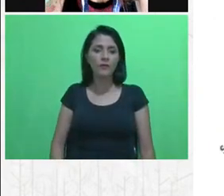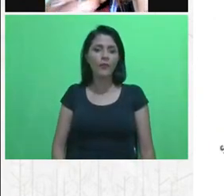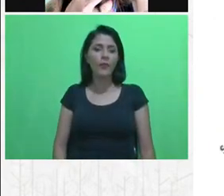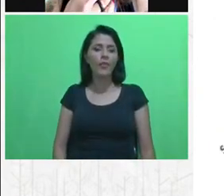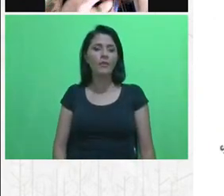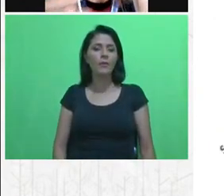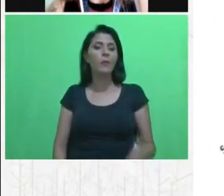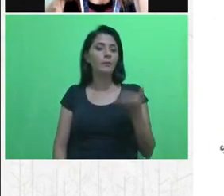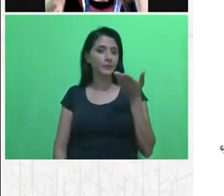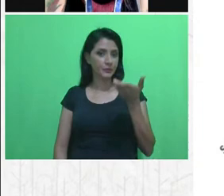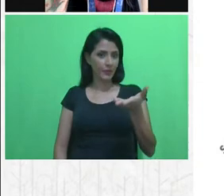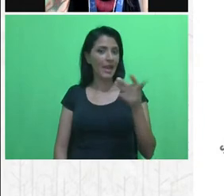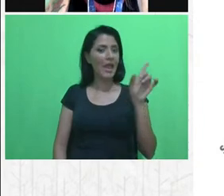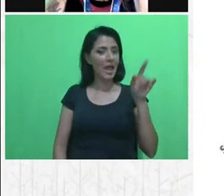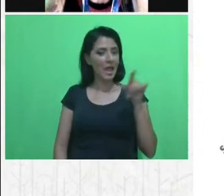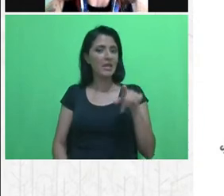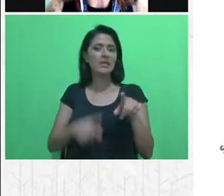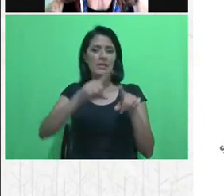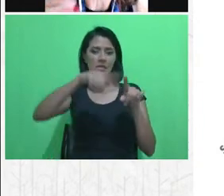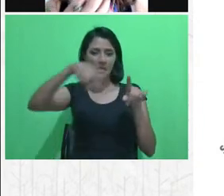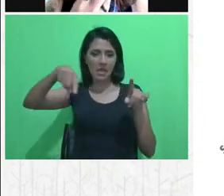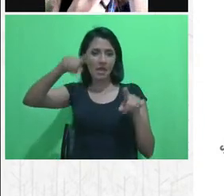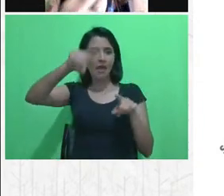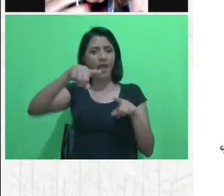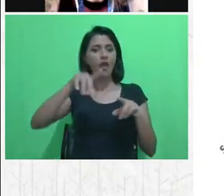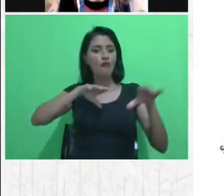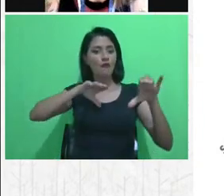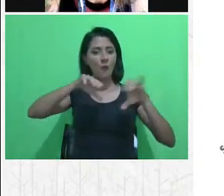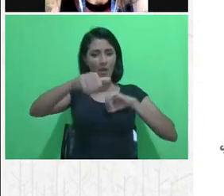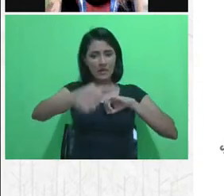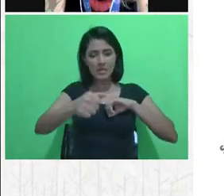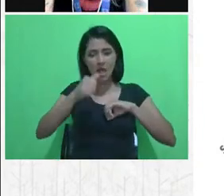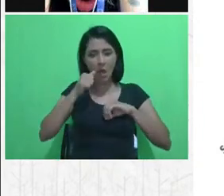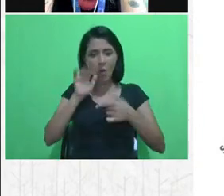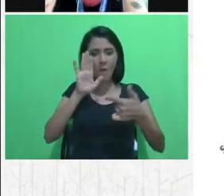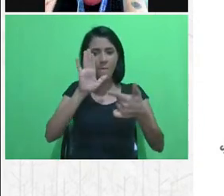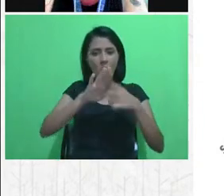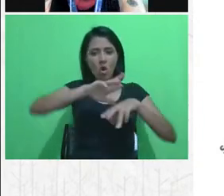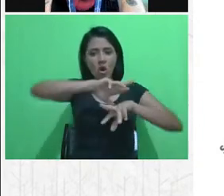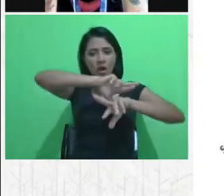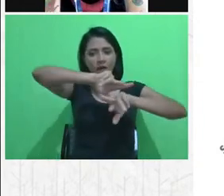Aqui foi por formação, né, esse gráfico mostra as diversas